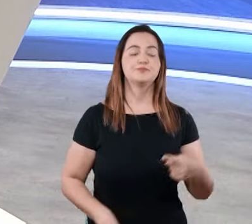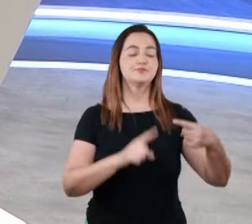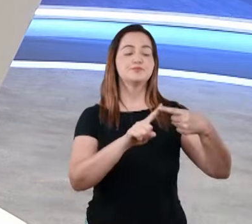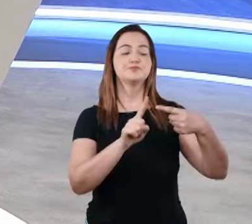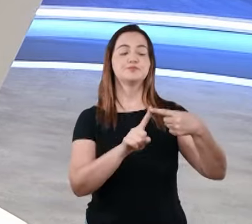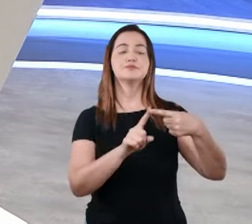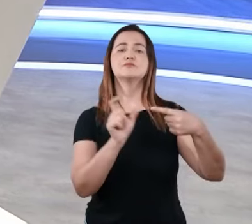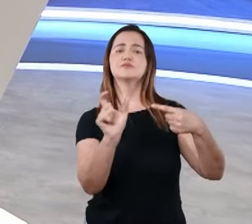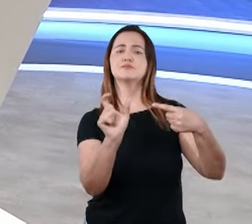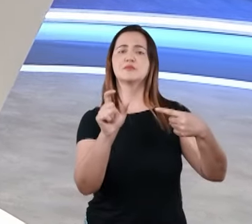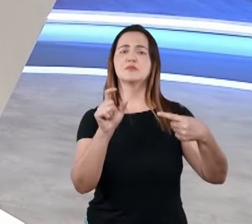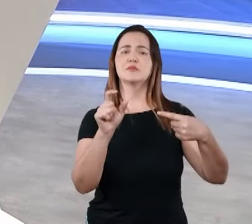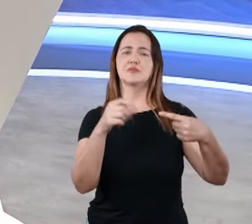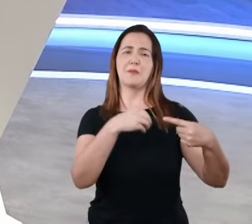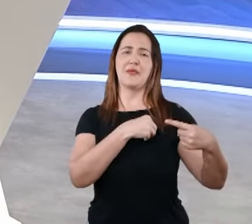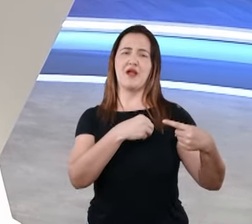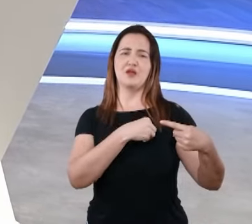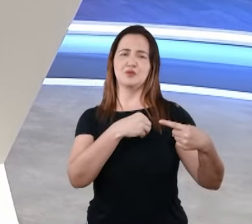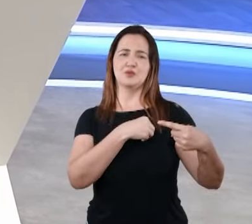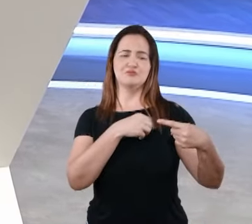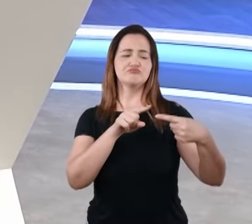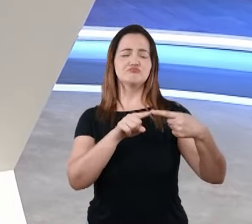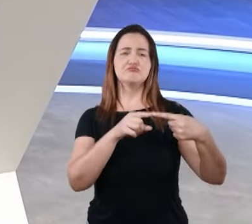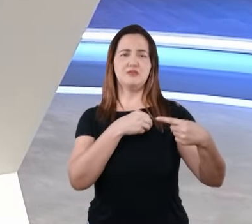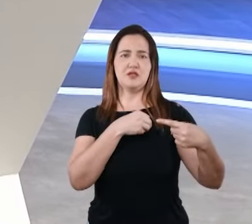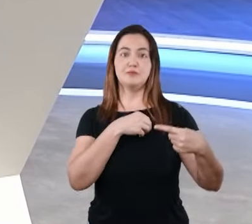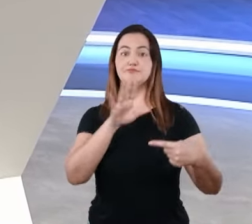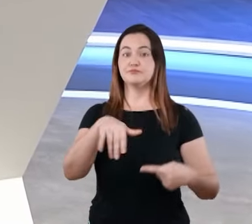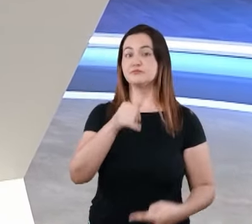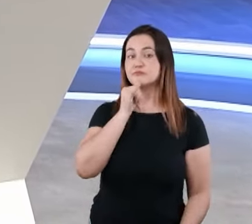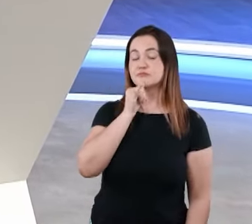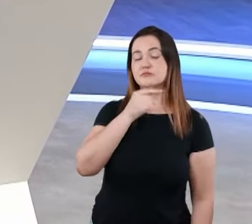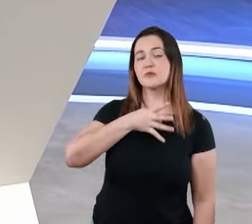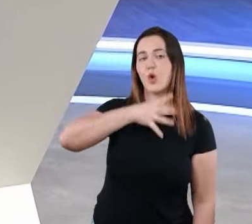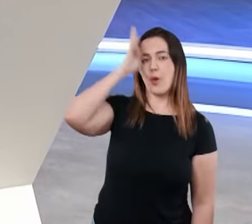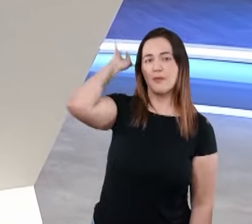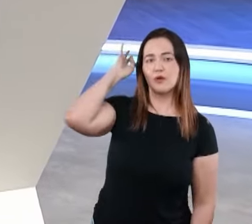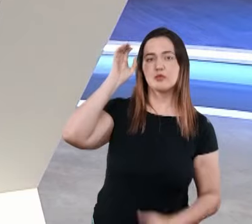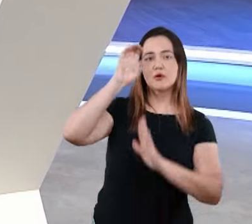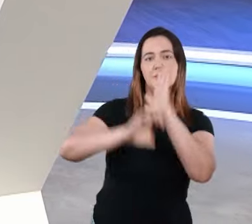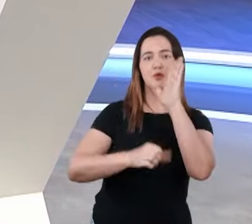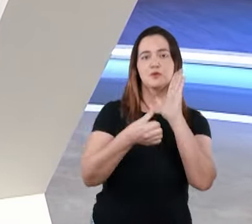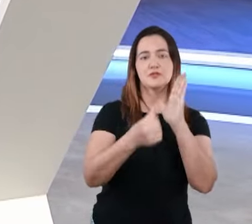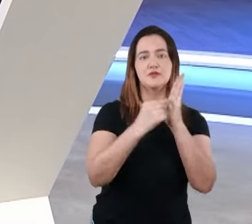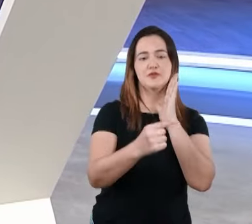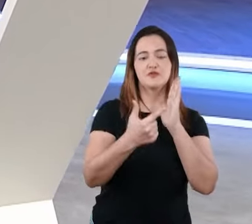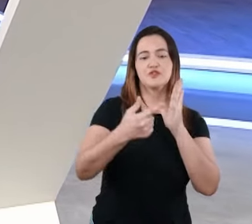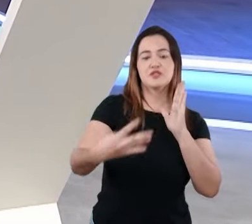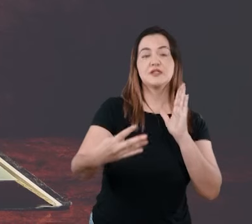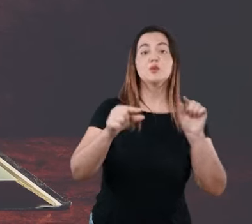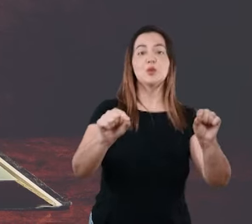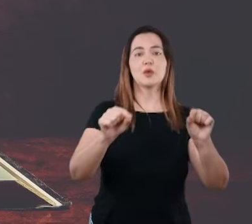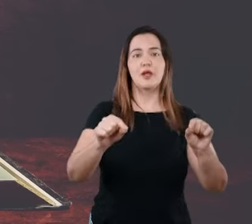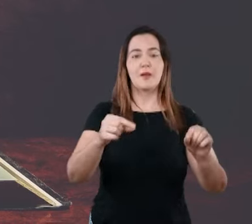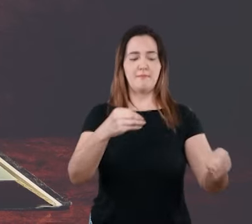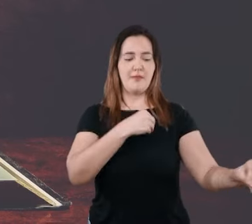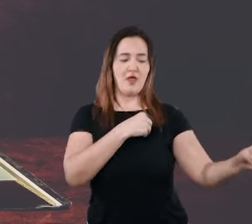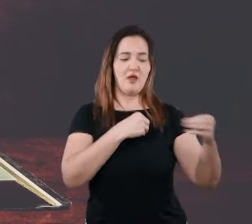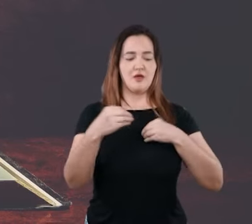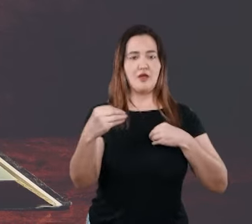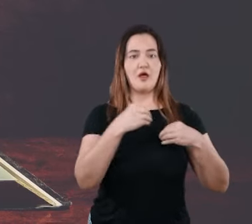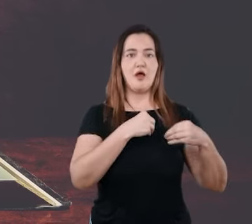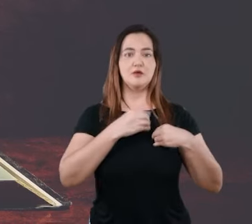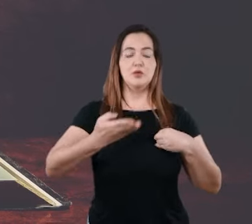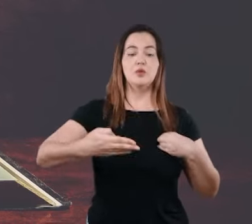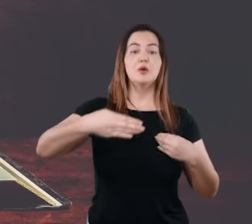termo, que é pecado. Diz a Bíblia, em Romanos 6,23, Porque o salário